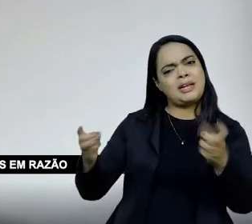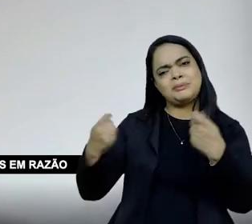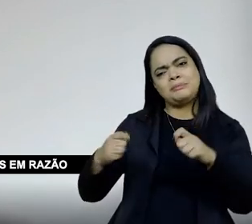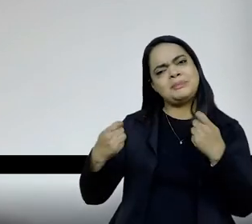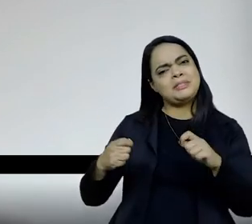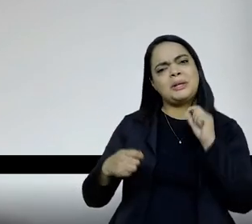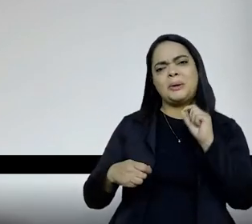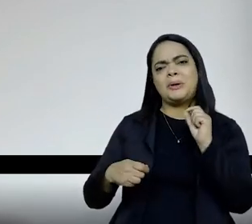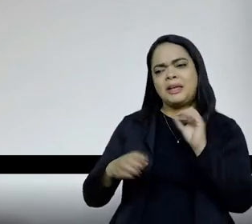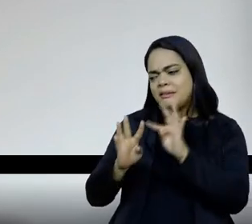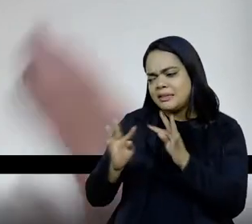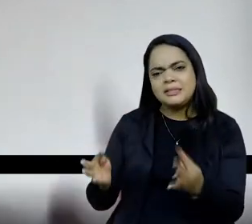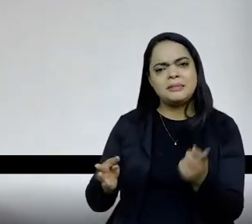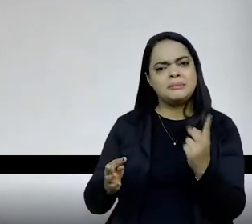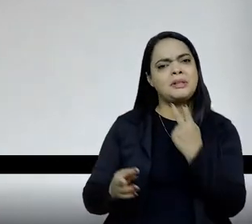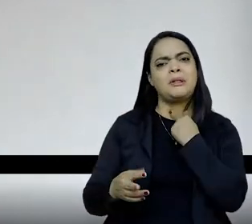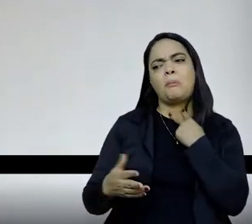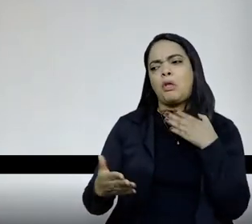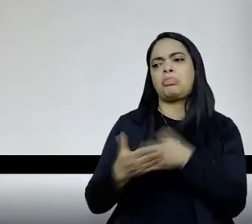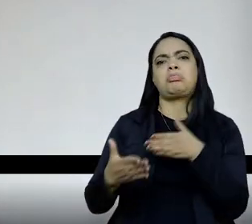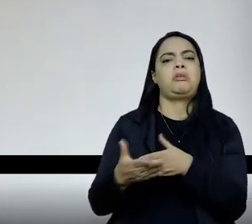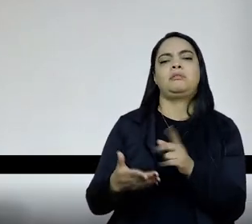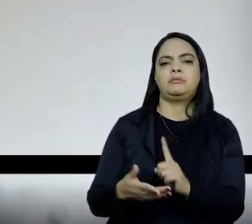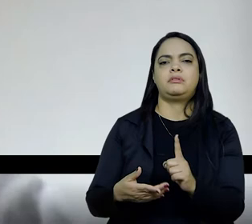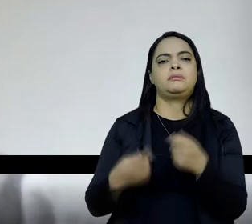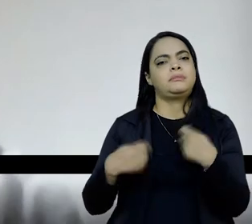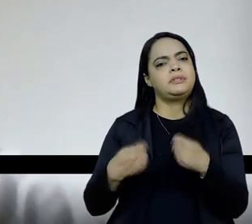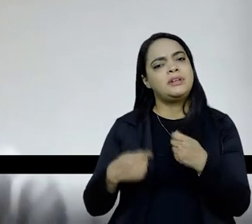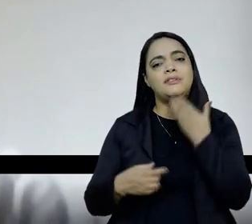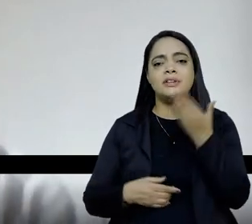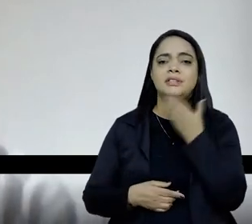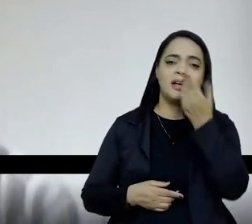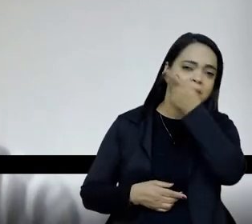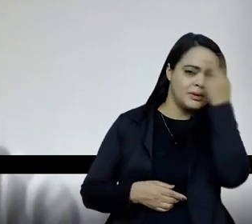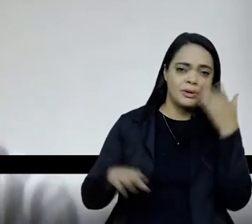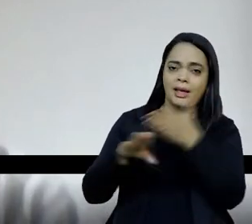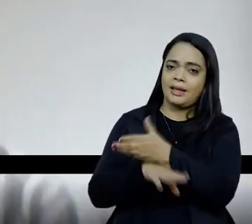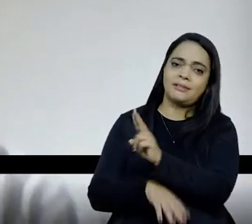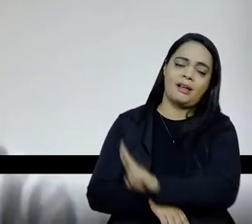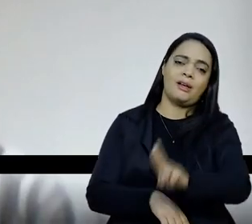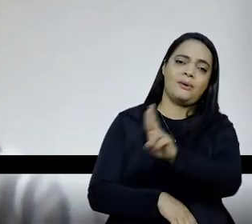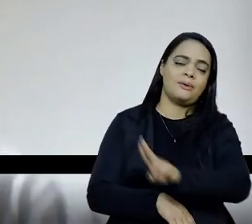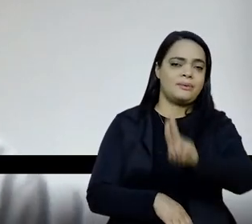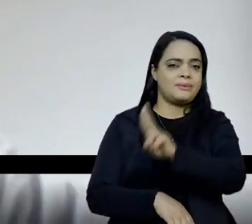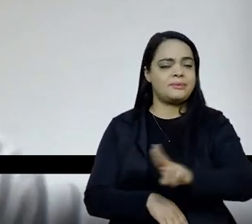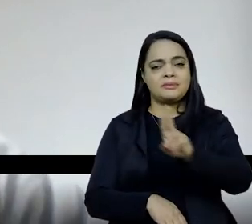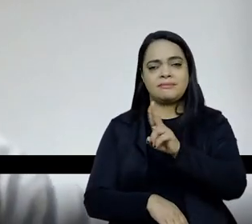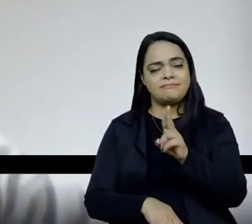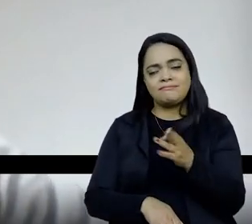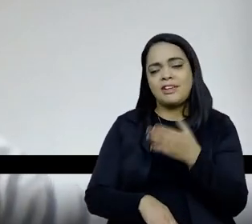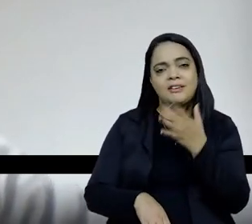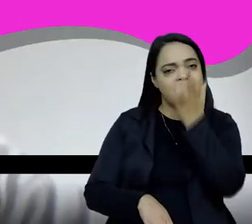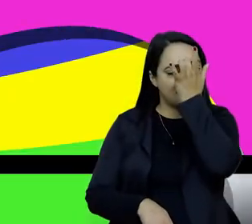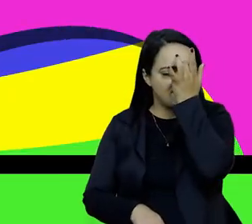razão de, a gente tem que favorecer que as pessoas circulem e utilizem, inclusive, pragmaticamente